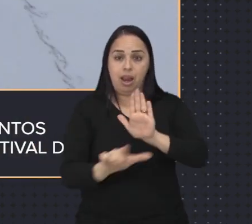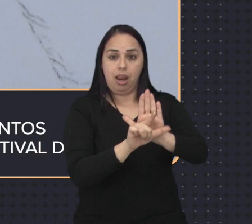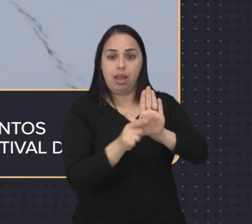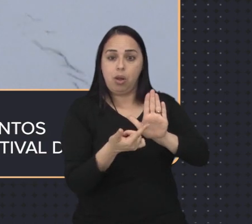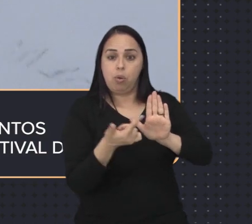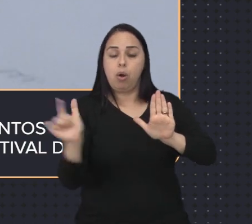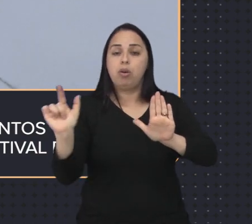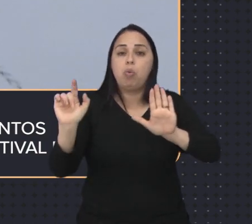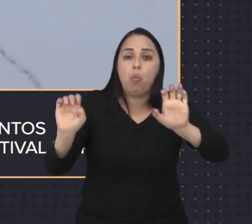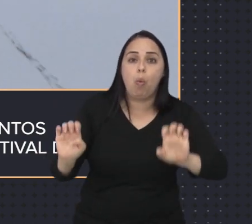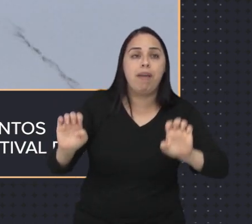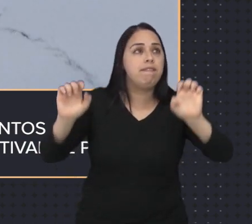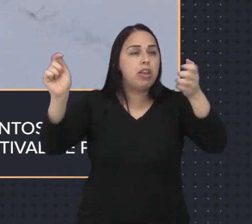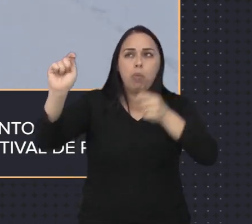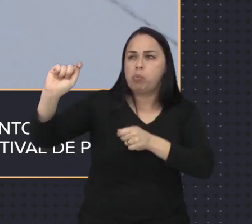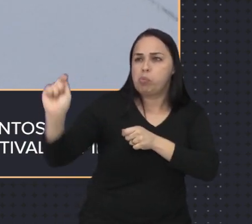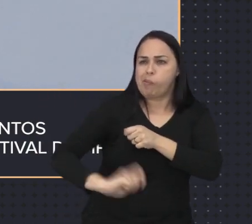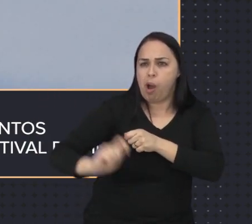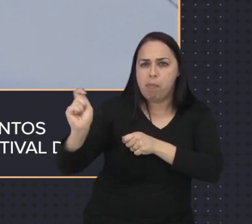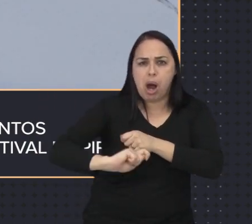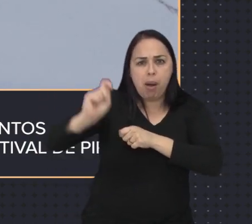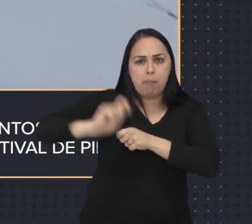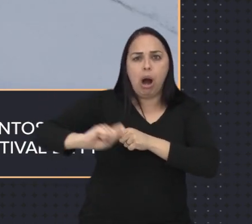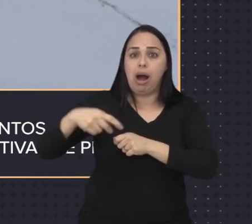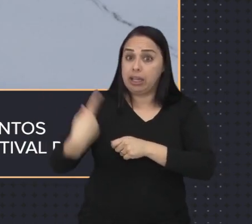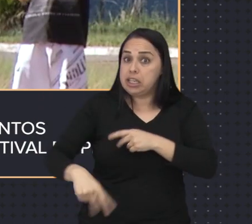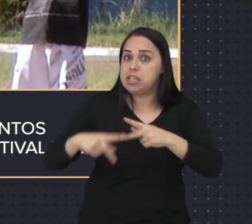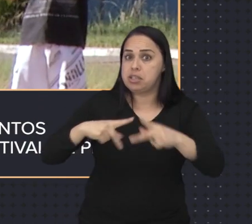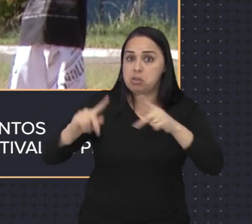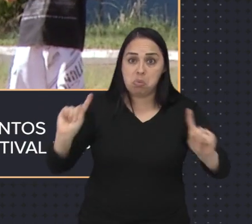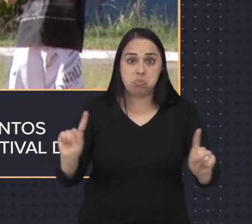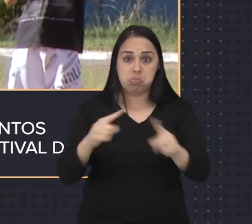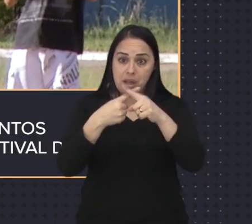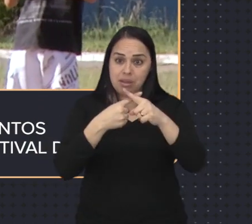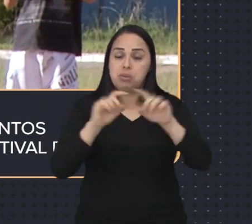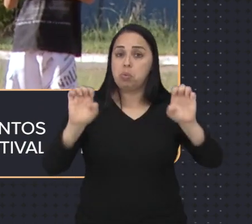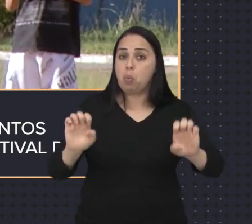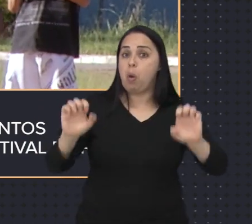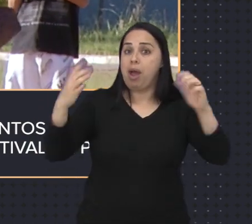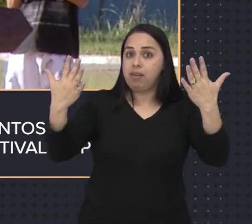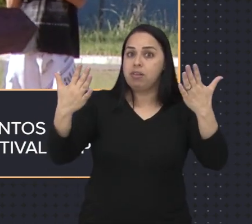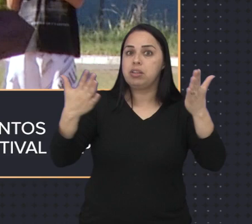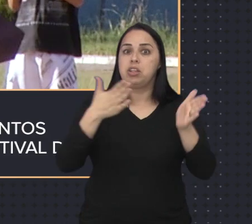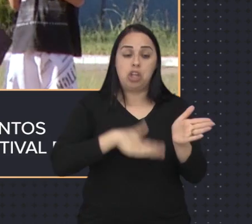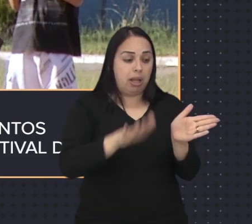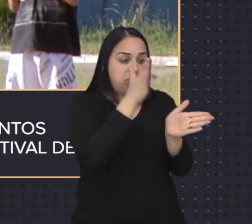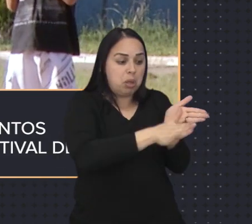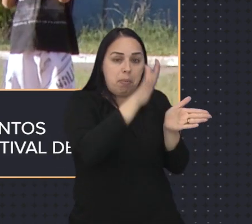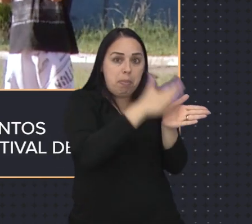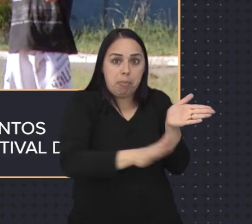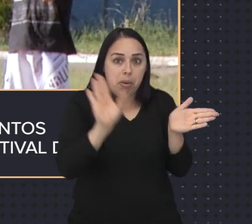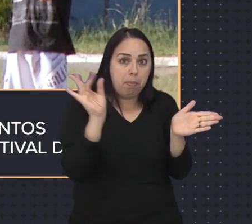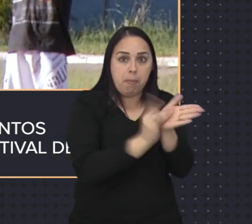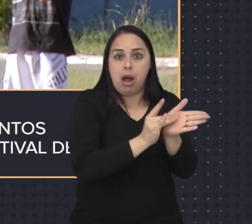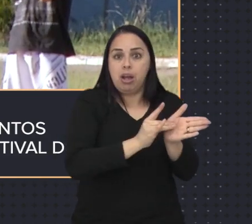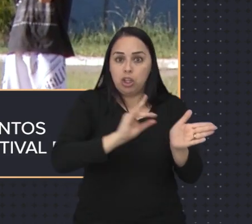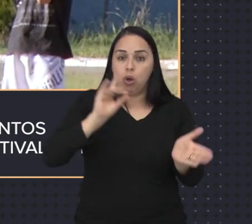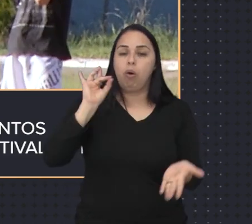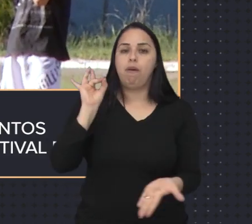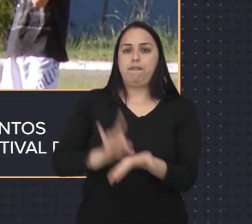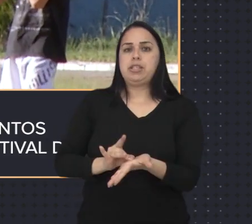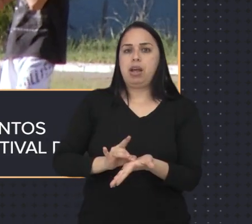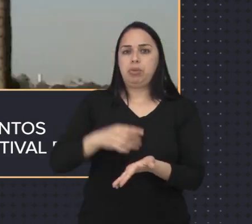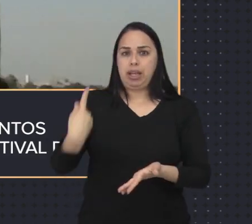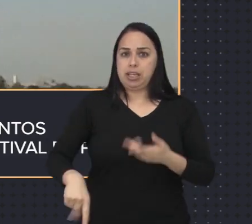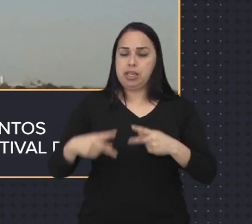a lei que cria um festival de pipas em São José dos Campos? A data que passou a fazer parte do calendário oficial de festas e eventos do